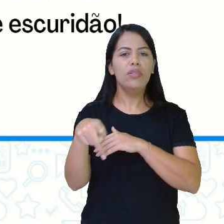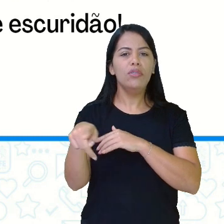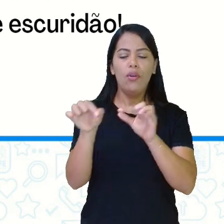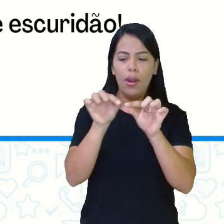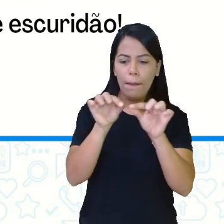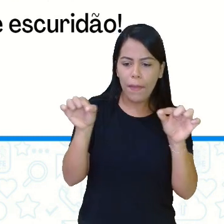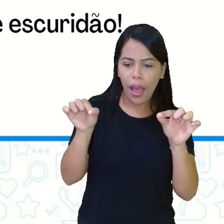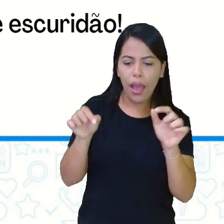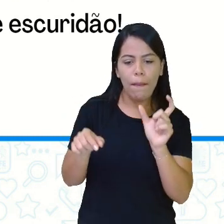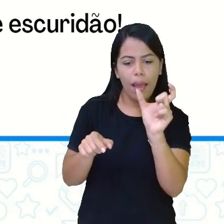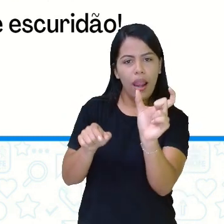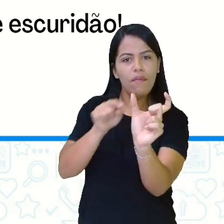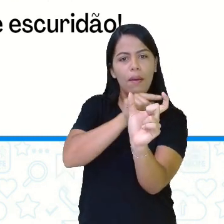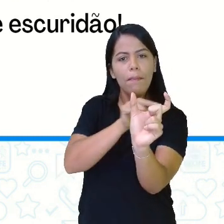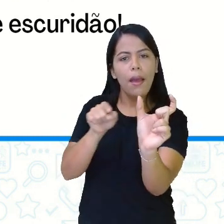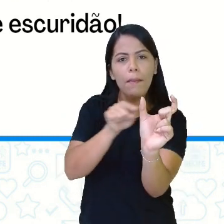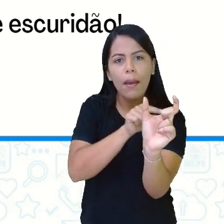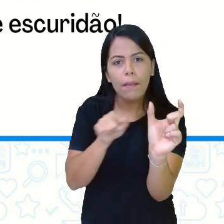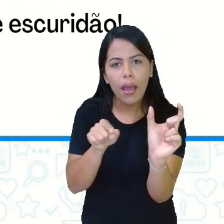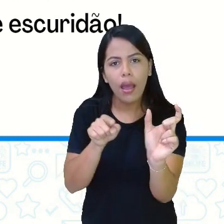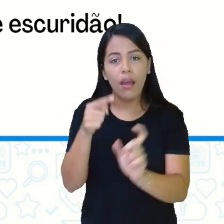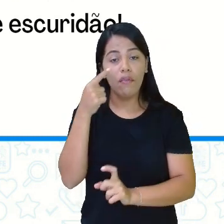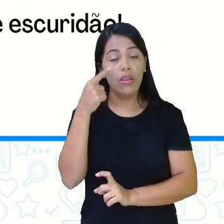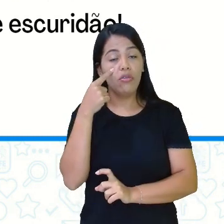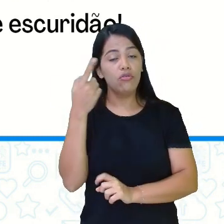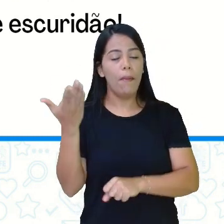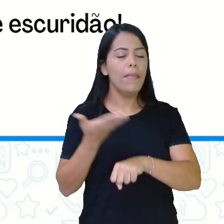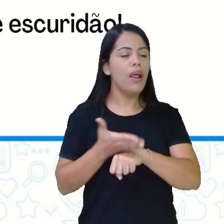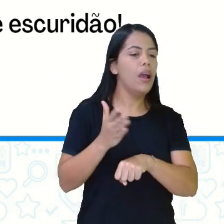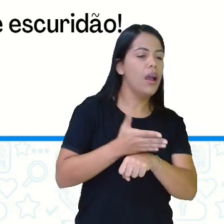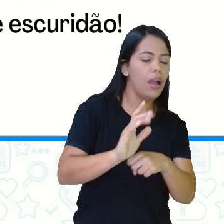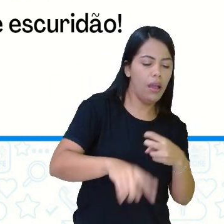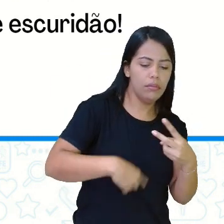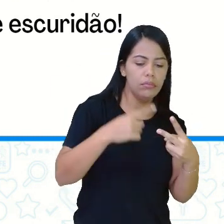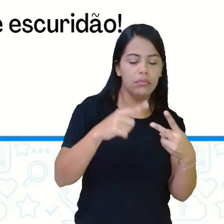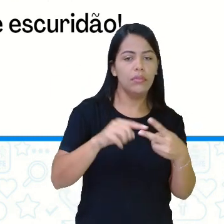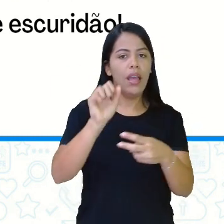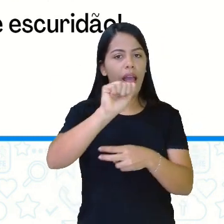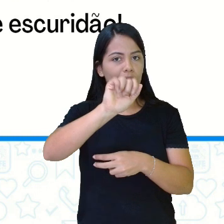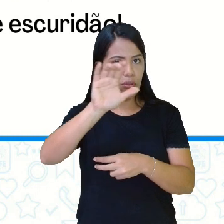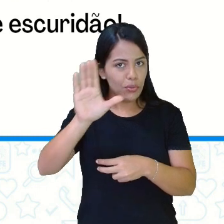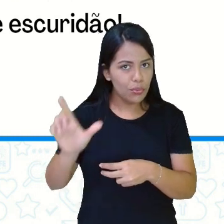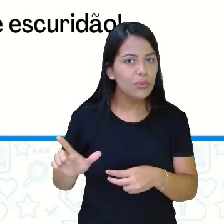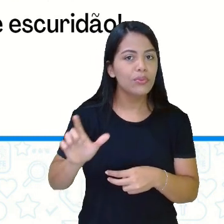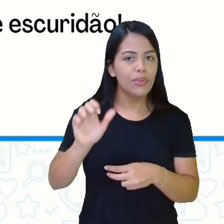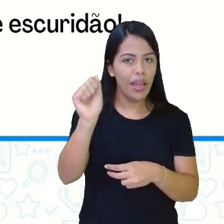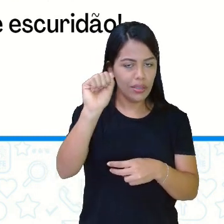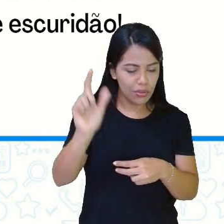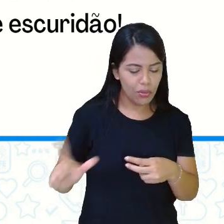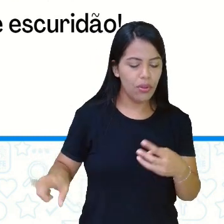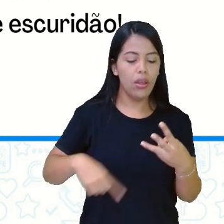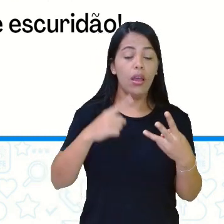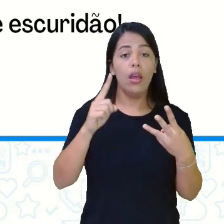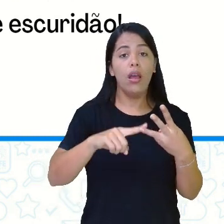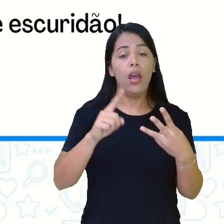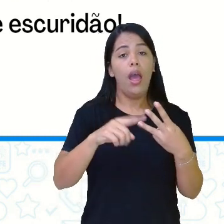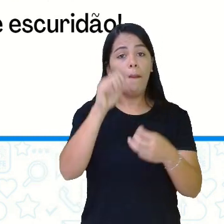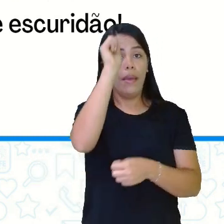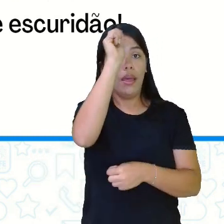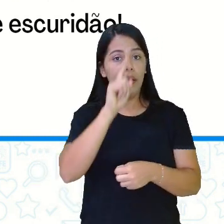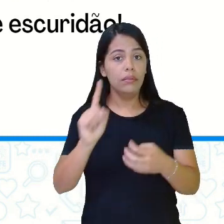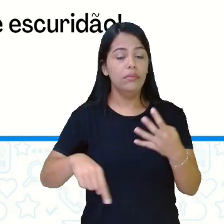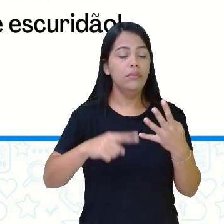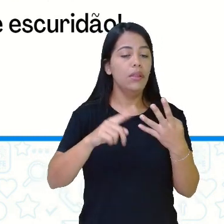verso desse poema. Brancas, azuis, amarelas e pretas. Brincam na luz